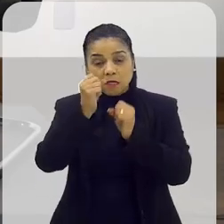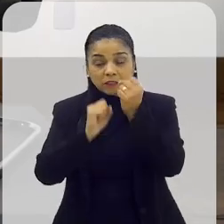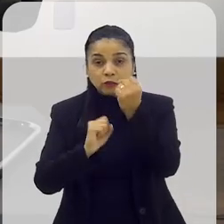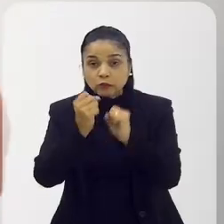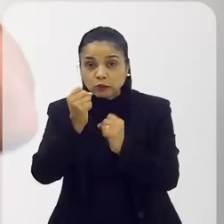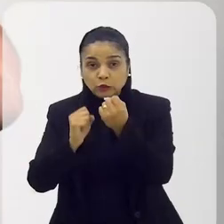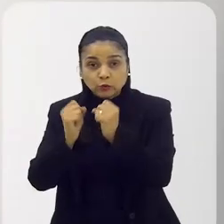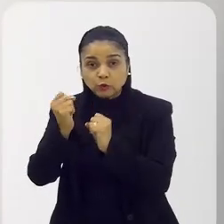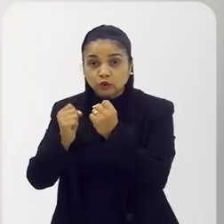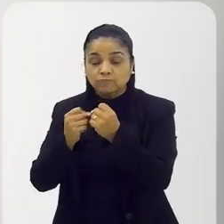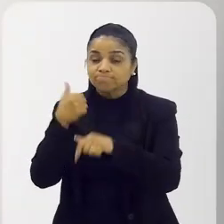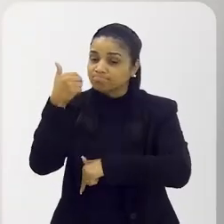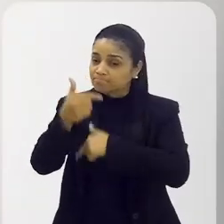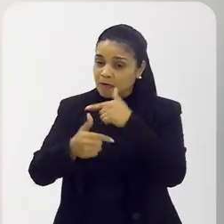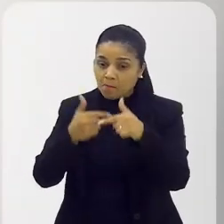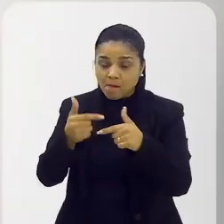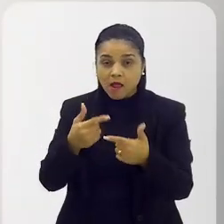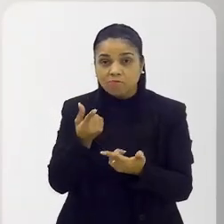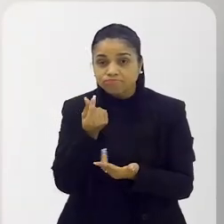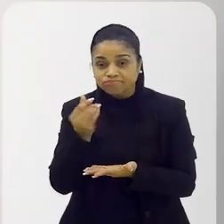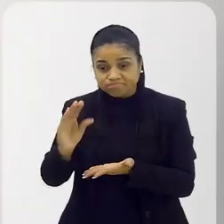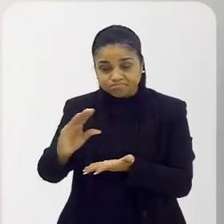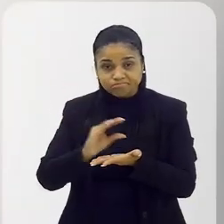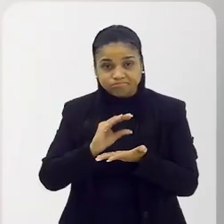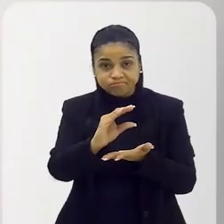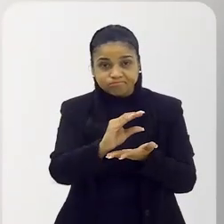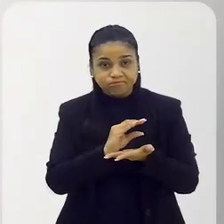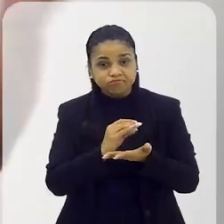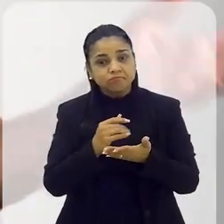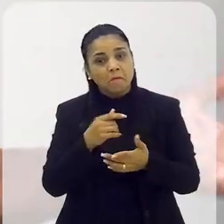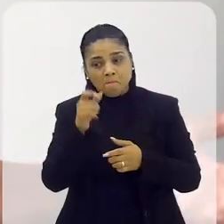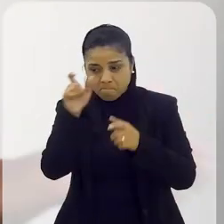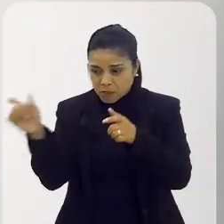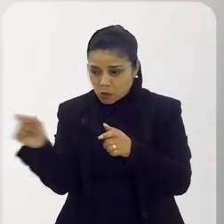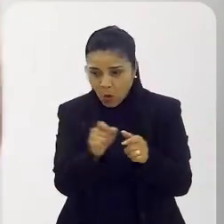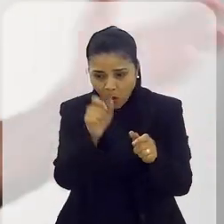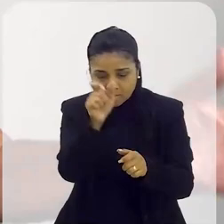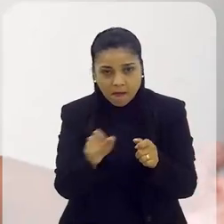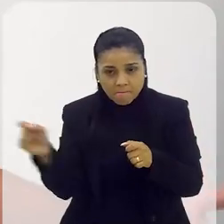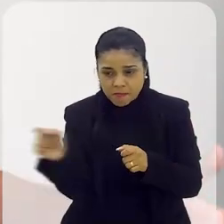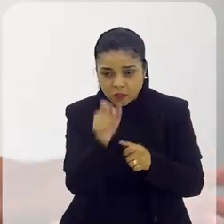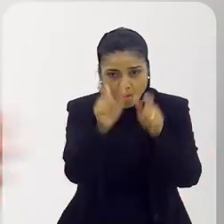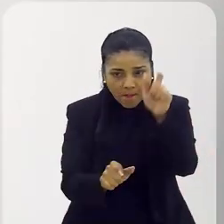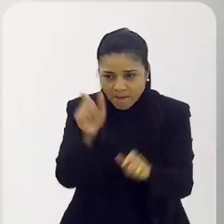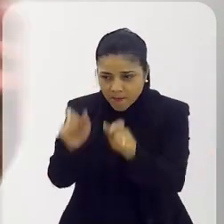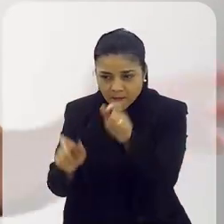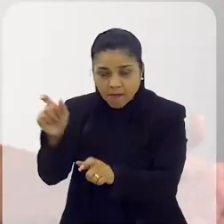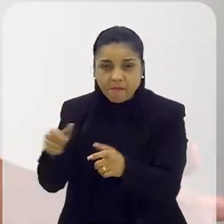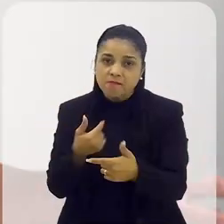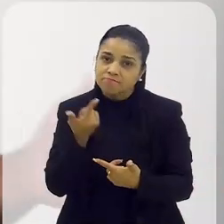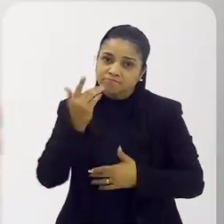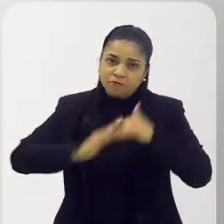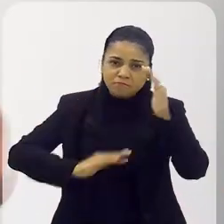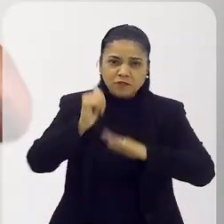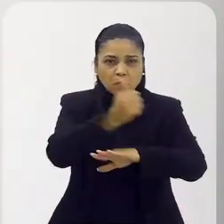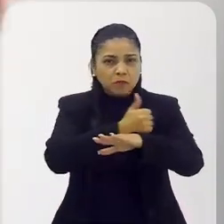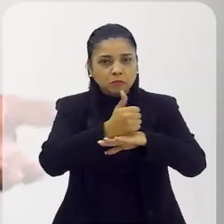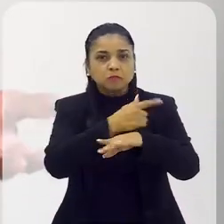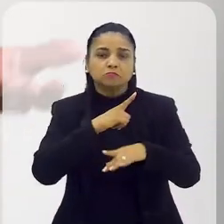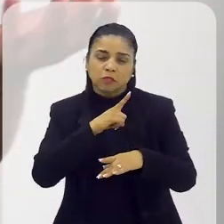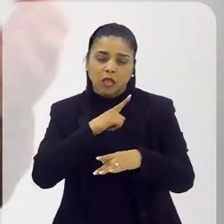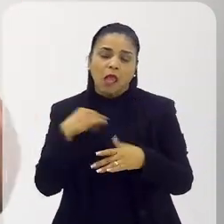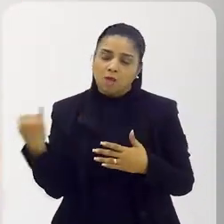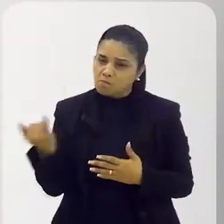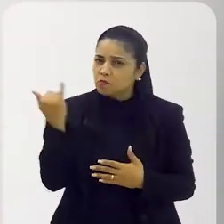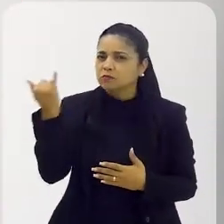uma indústria, um lugar onde se trabalha, onde se ganha. Muita gente pode trabalhar, muita gente pode ganhar dinheiro, muita gente pode viver daquilo. E é muito